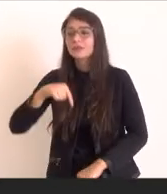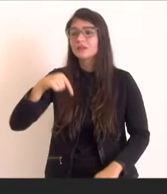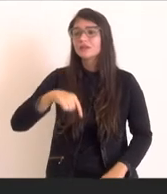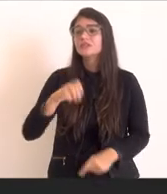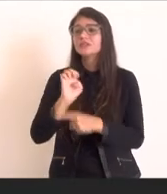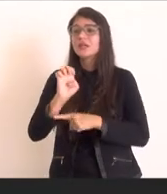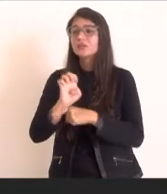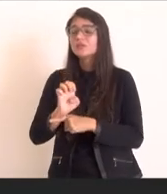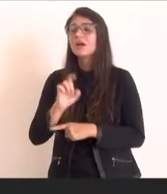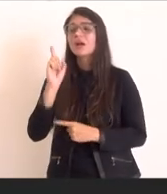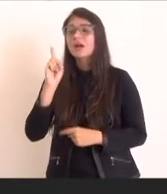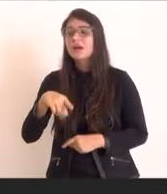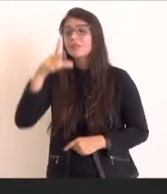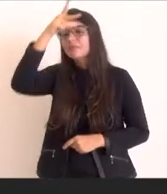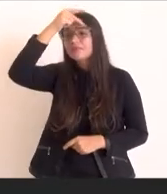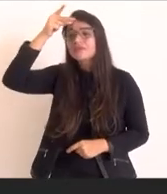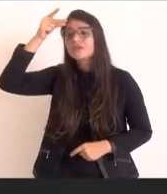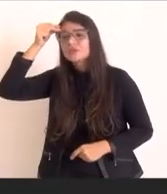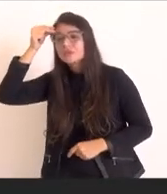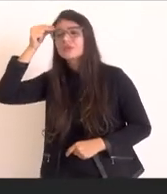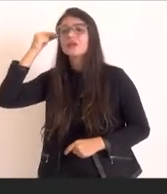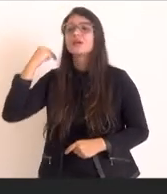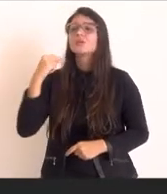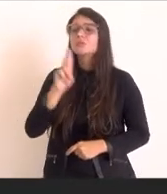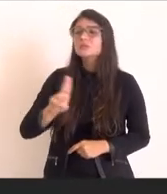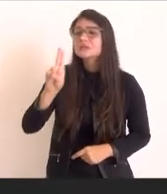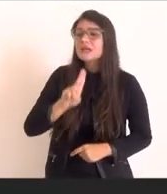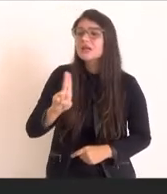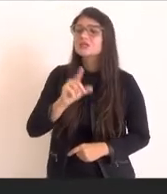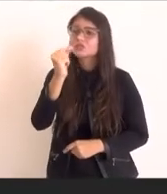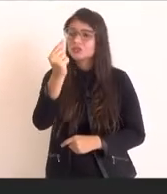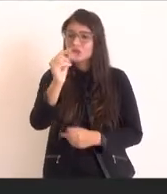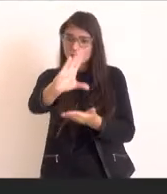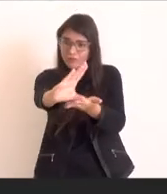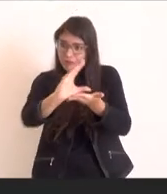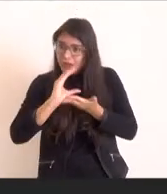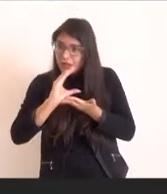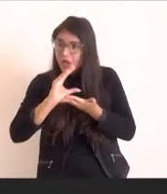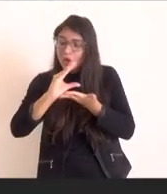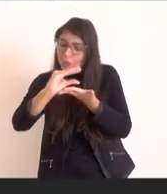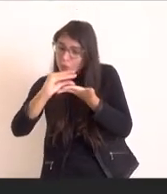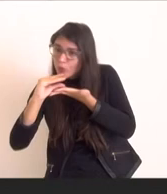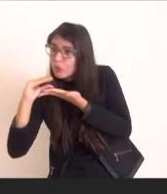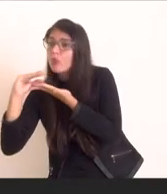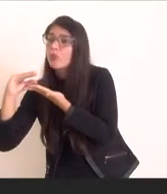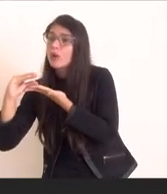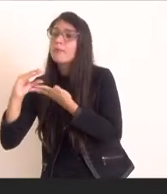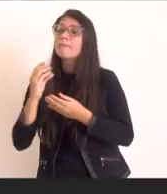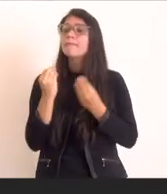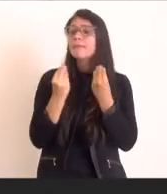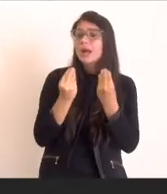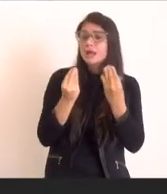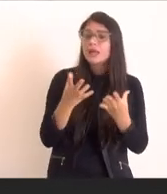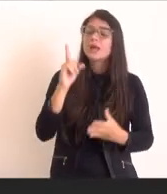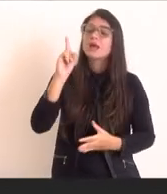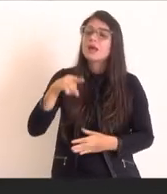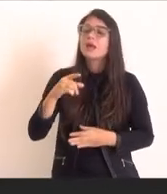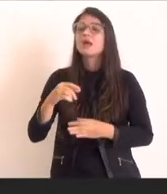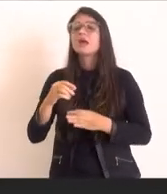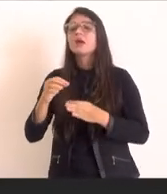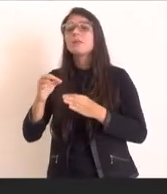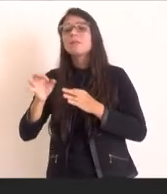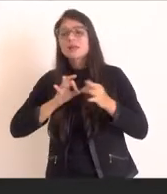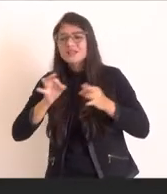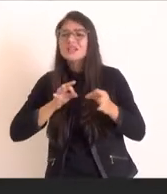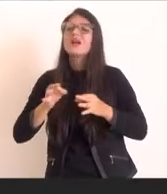que as prefeituras usem parte dos recursos que elas já têm planejado para suas